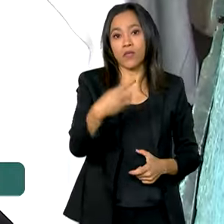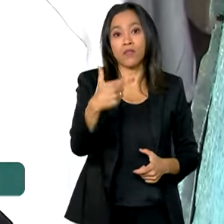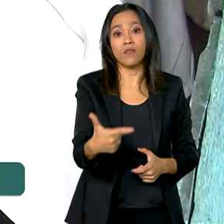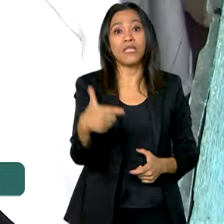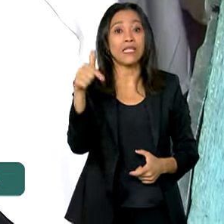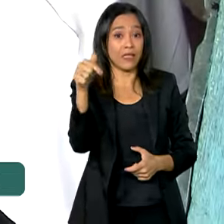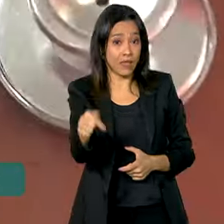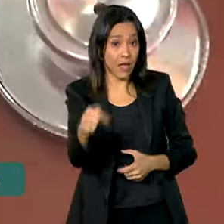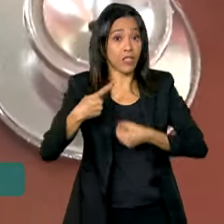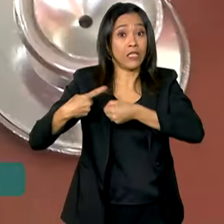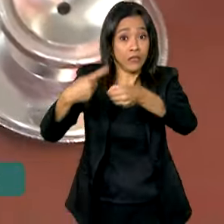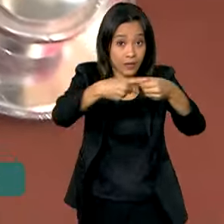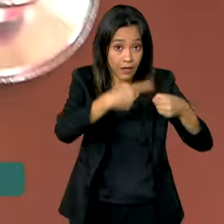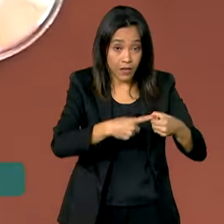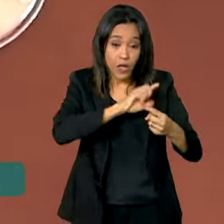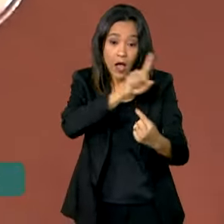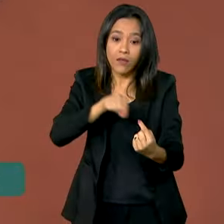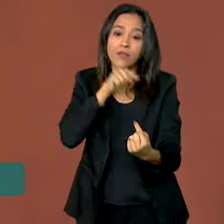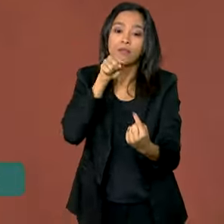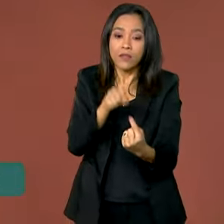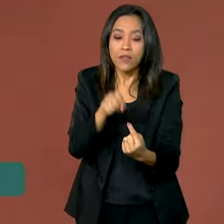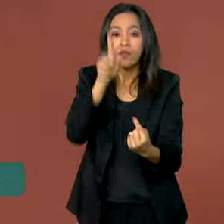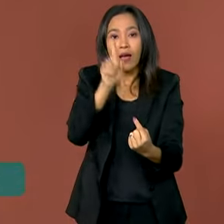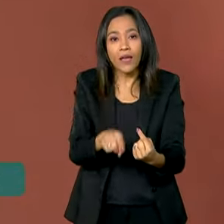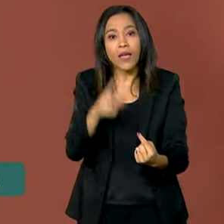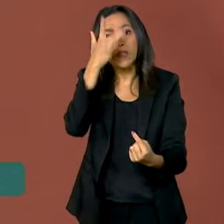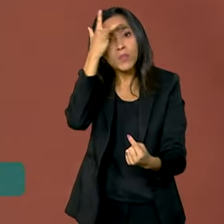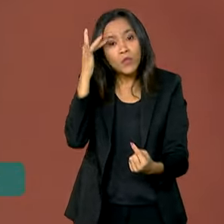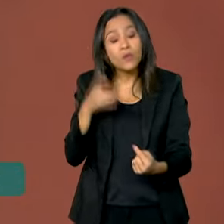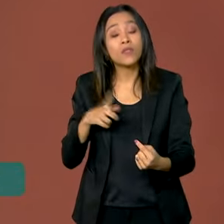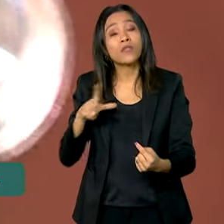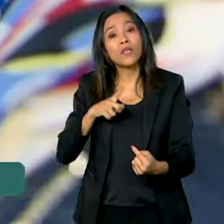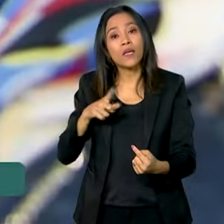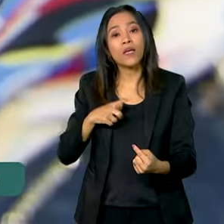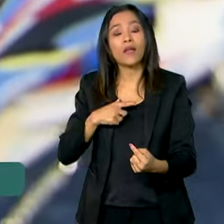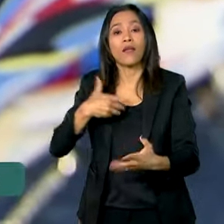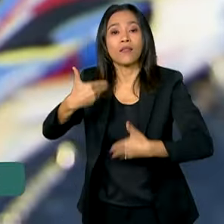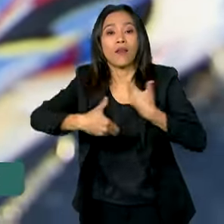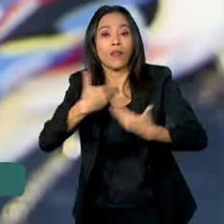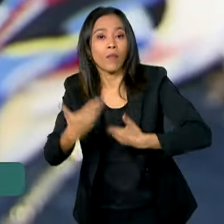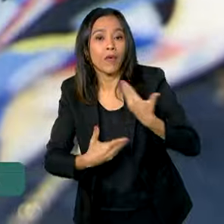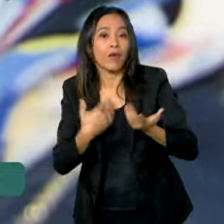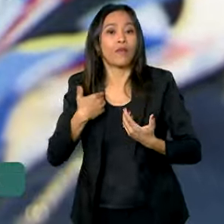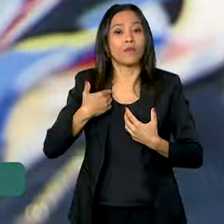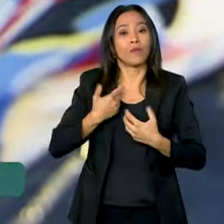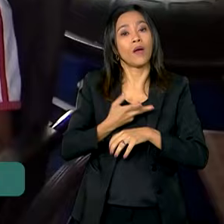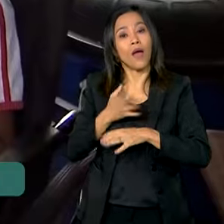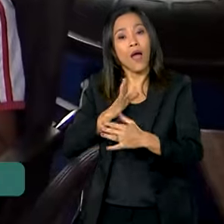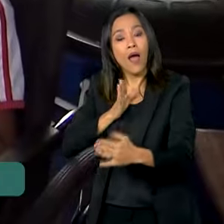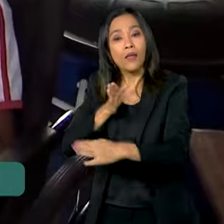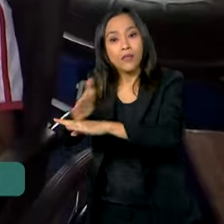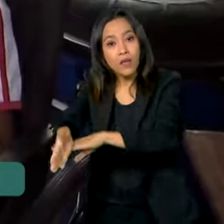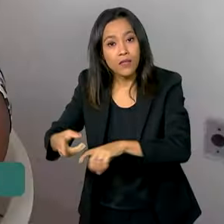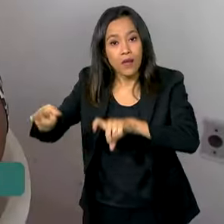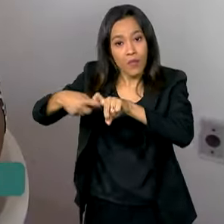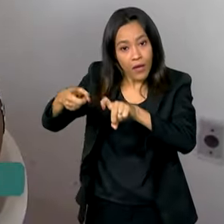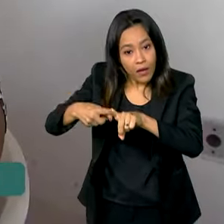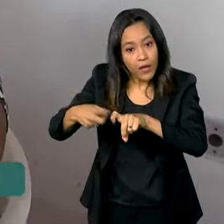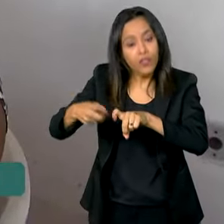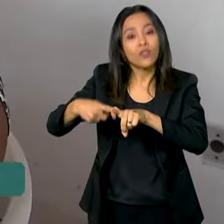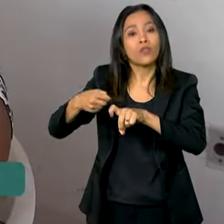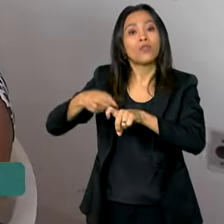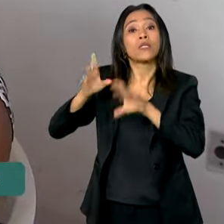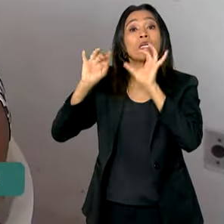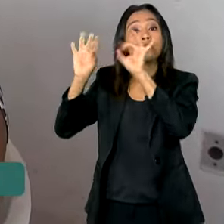região. O objetivo é ampliar o acesso rápido a consultas, tratamentos, diagnósticos e exames com médicos